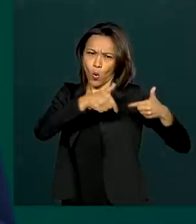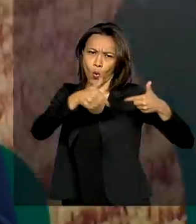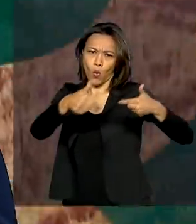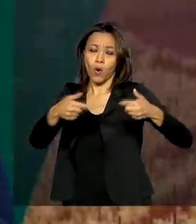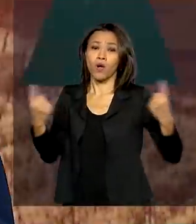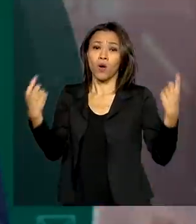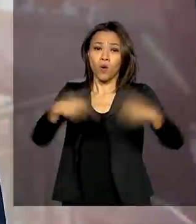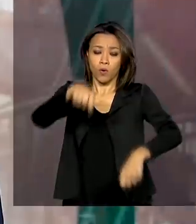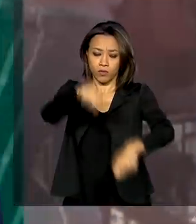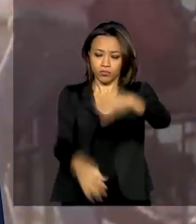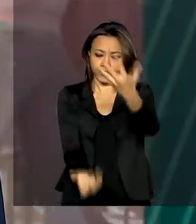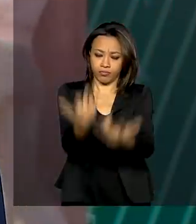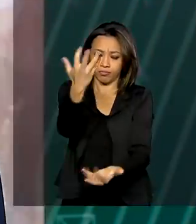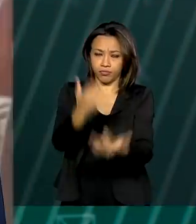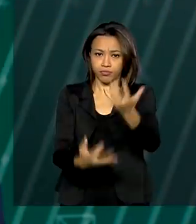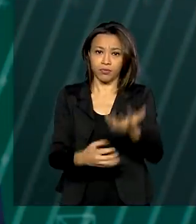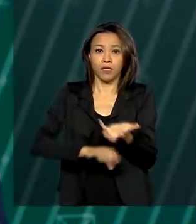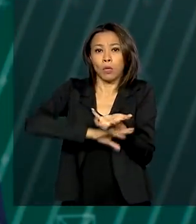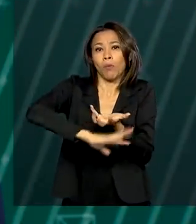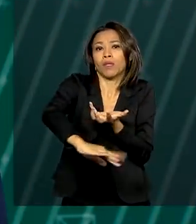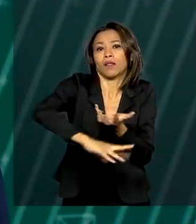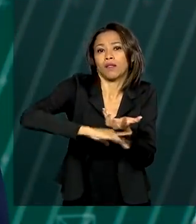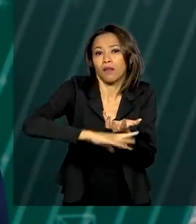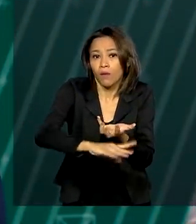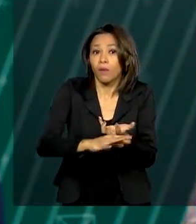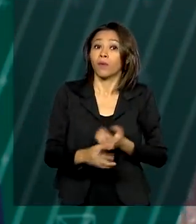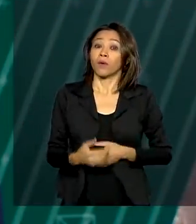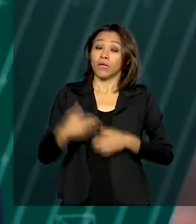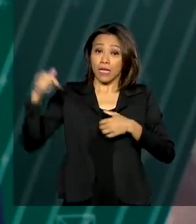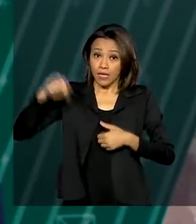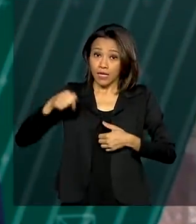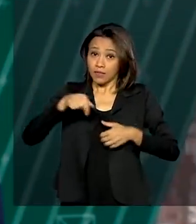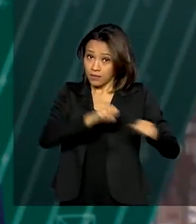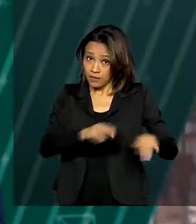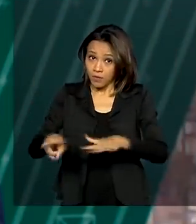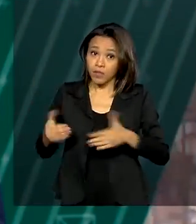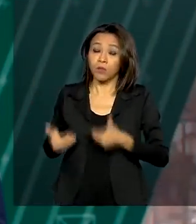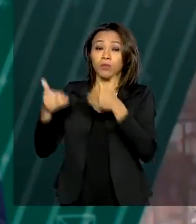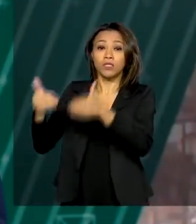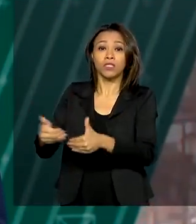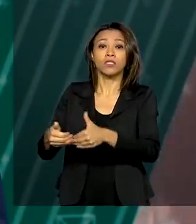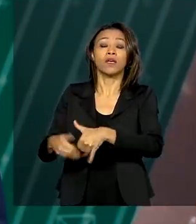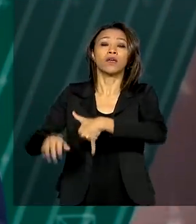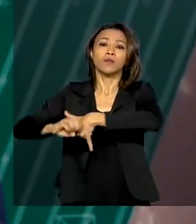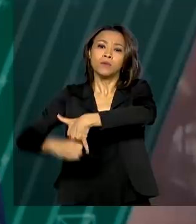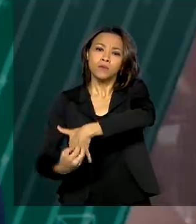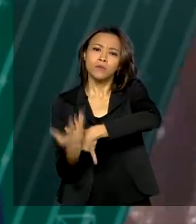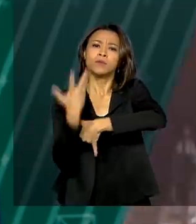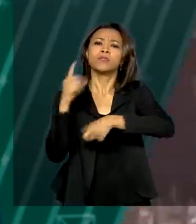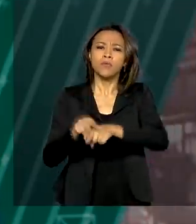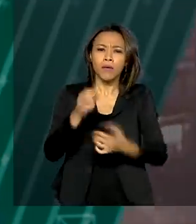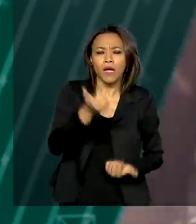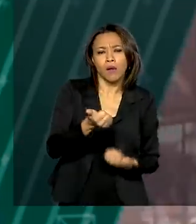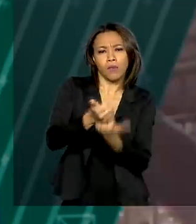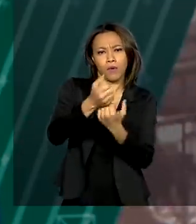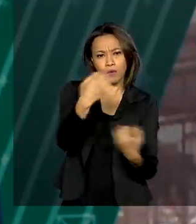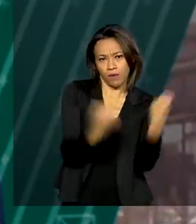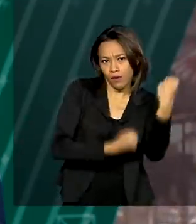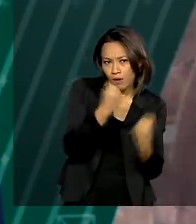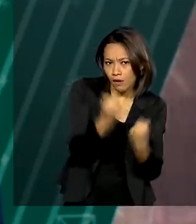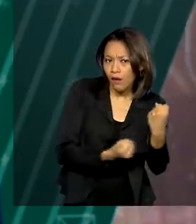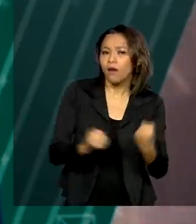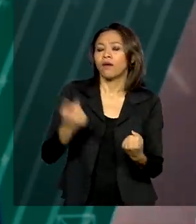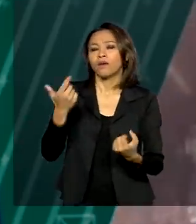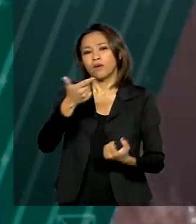Pantanal. Além do efetivo nesta semana, o Ministério do Meio Ambiente reforçou também os equipamentos e veículos para ajudar nas ações.